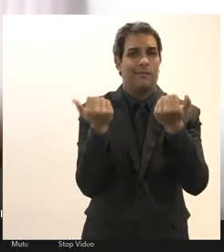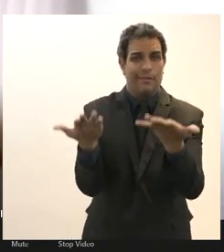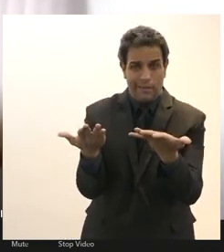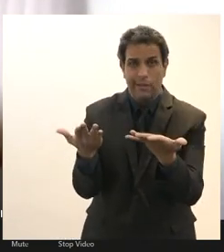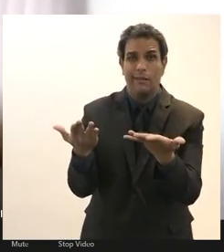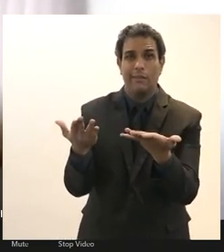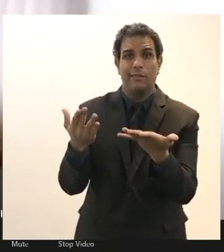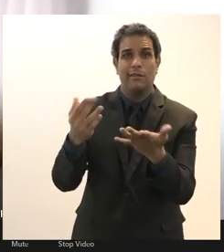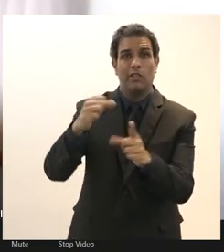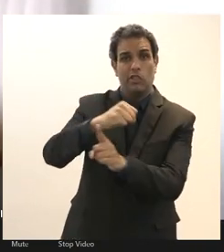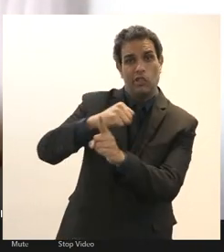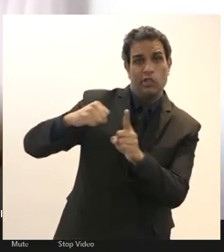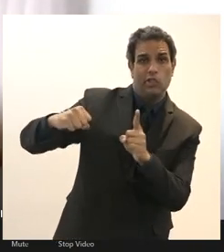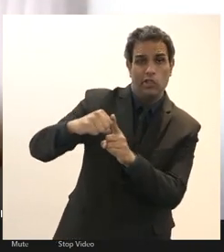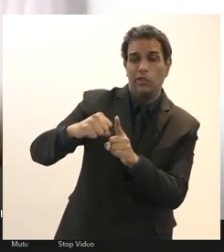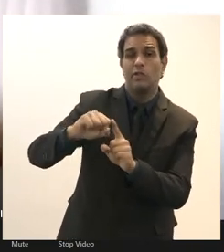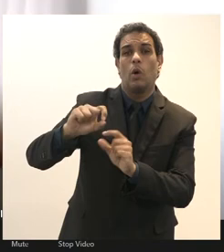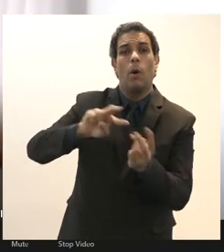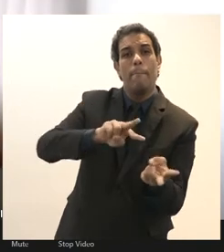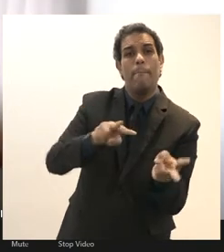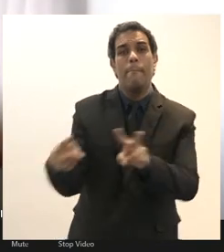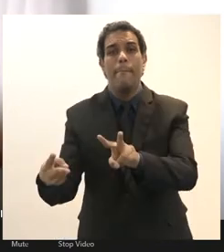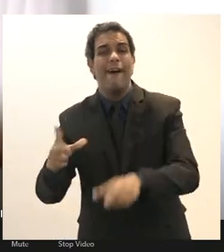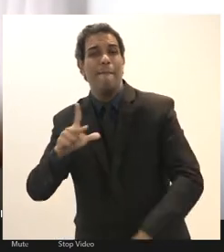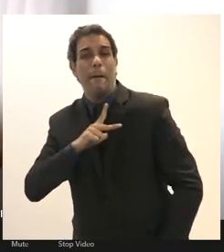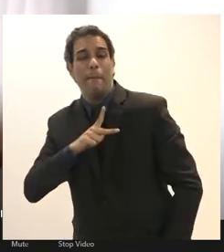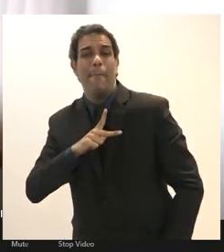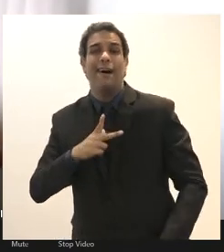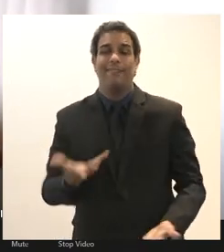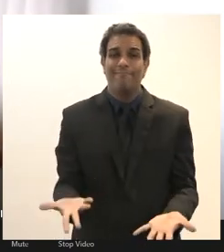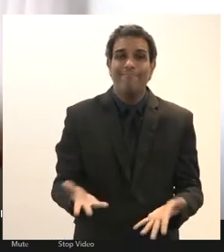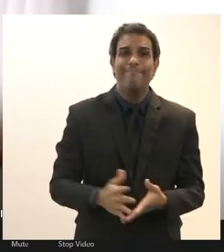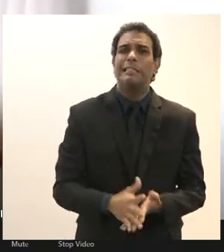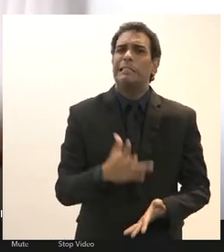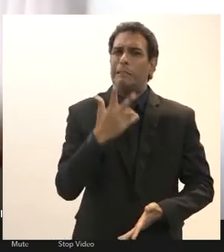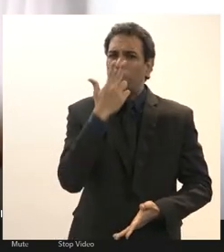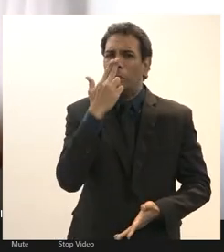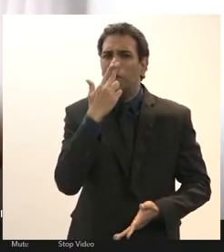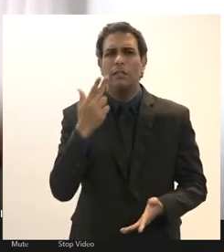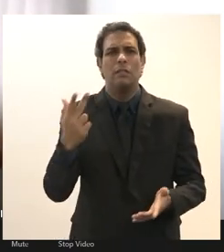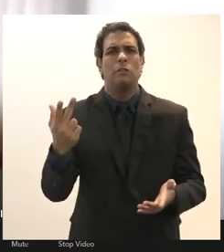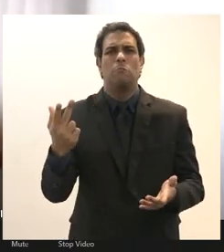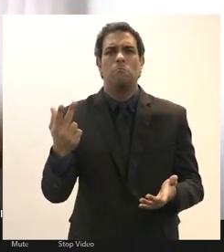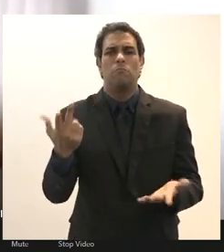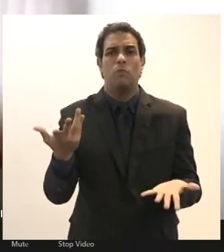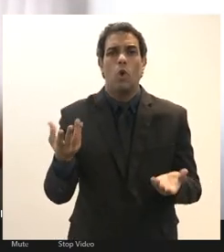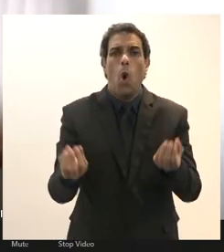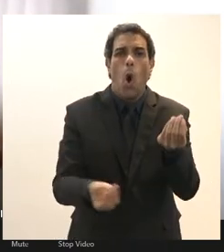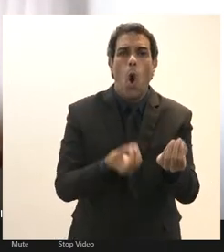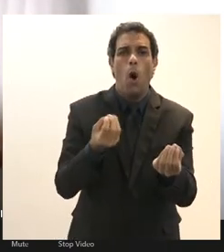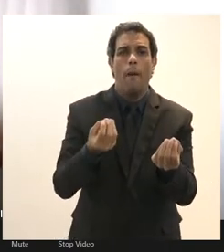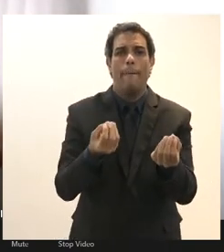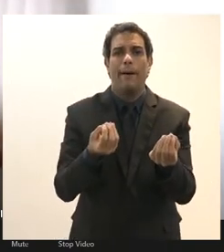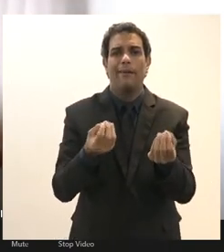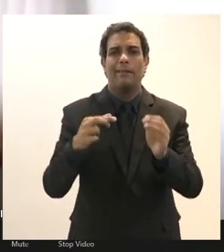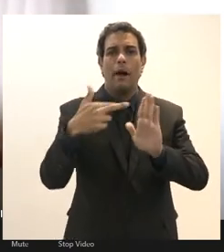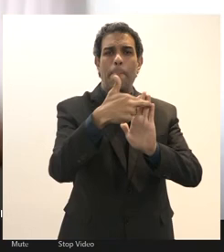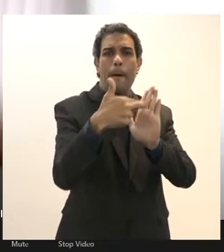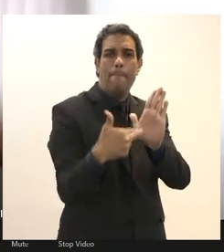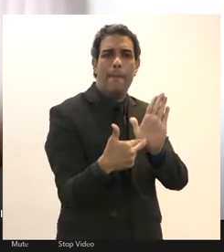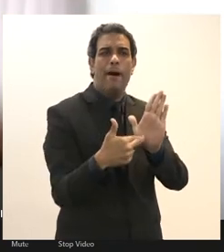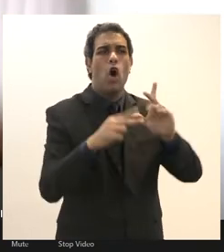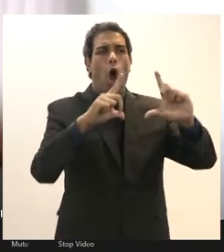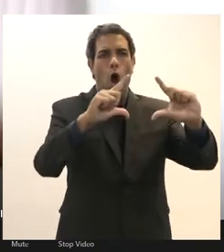para as mãos privadas e você terá a ameaça de que por uma simples norma você